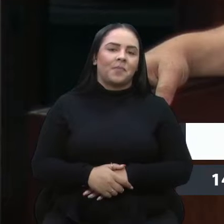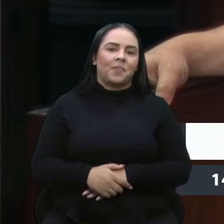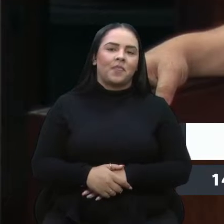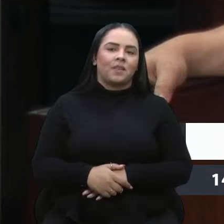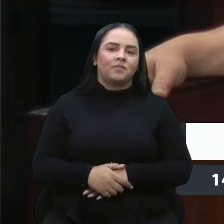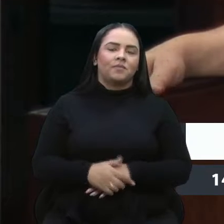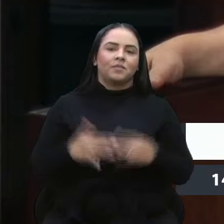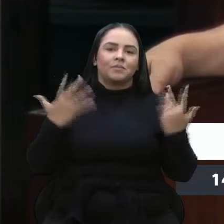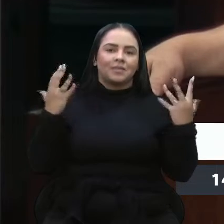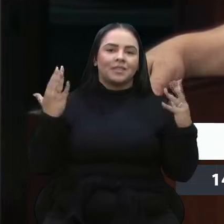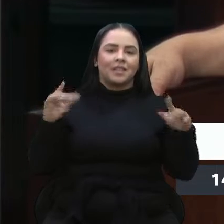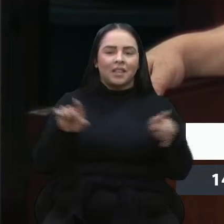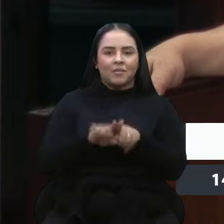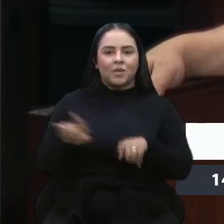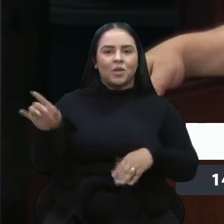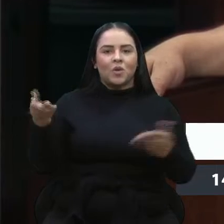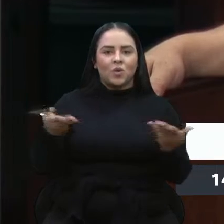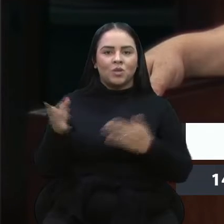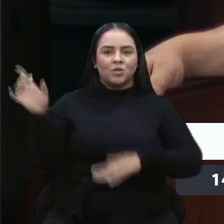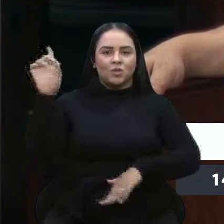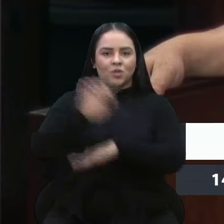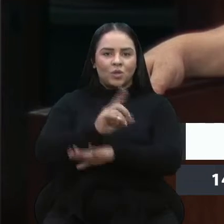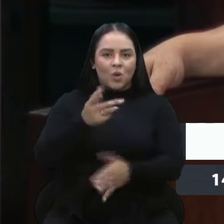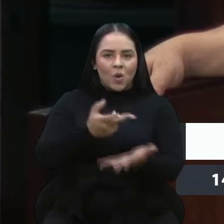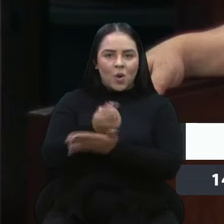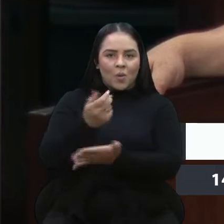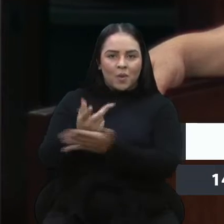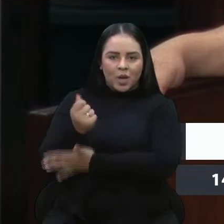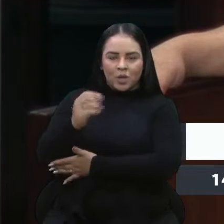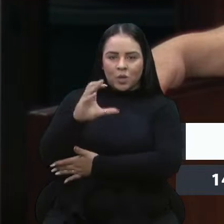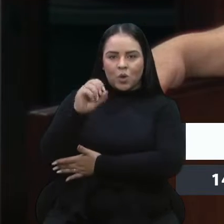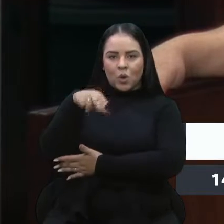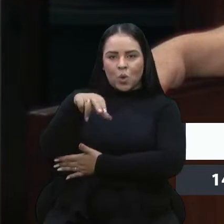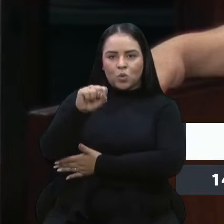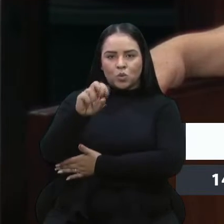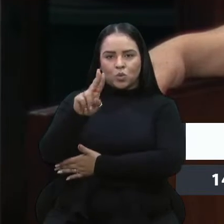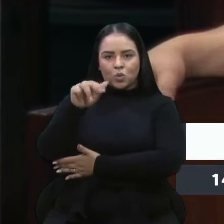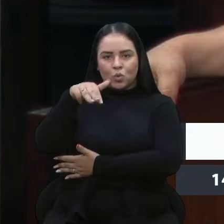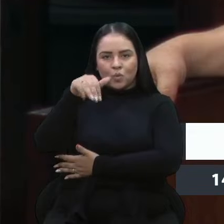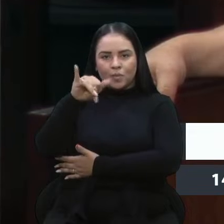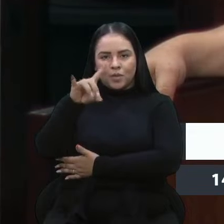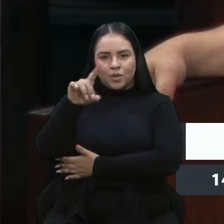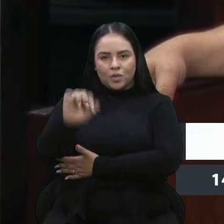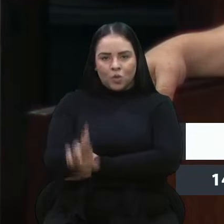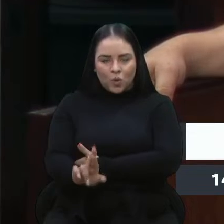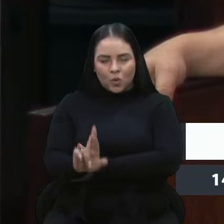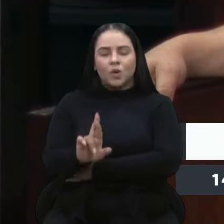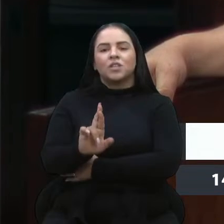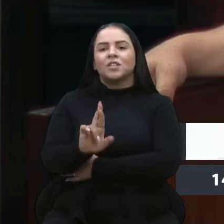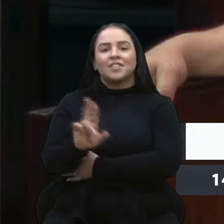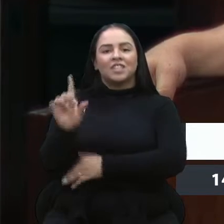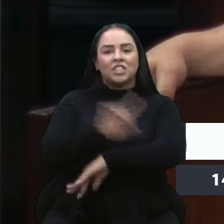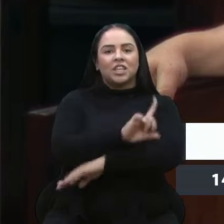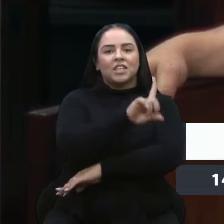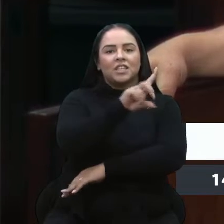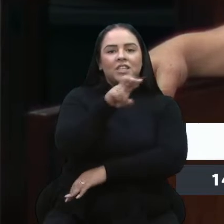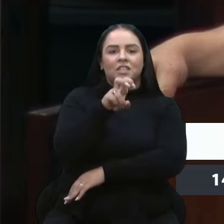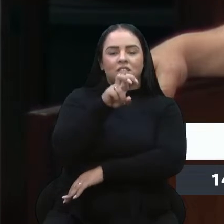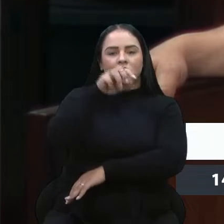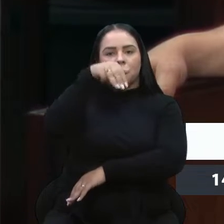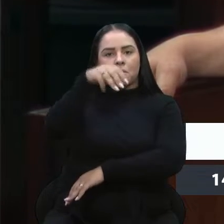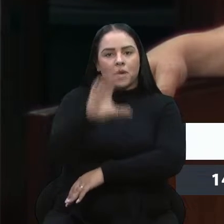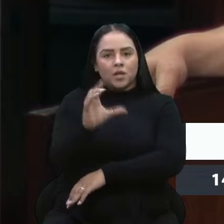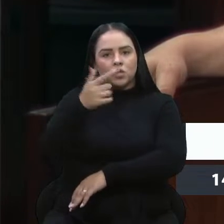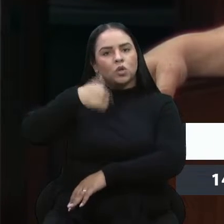parabenizar que hoje é o dia do consumidor. Então, 15 do 3, vamos consumir com consciência, com